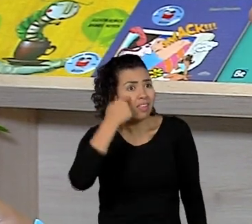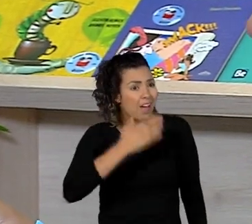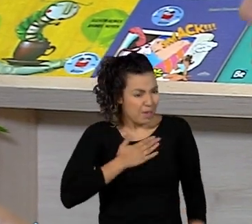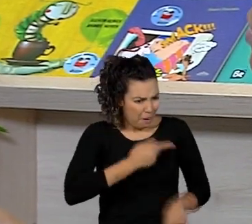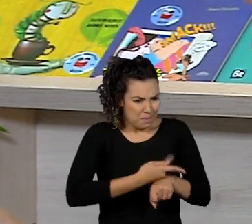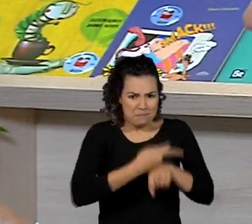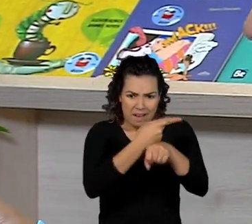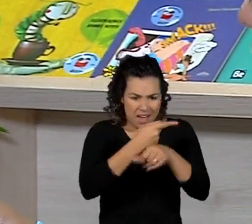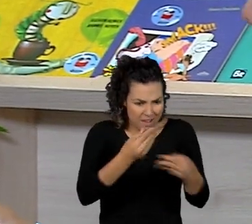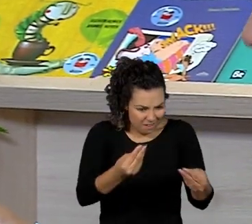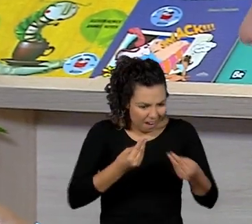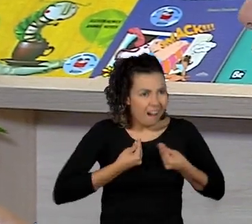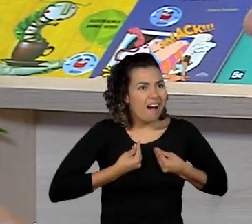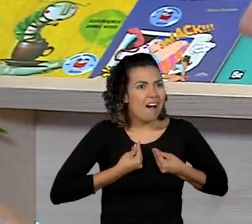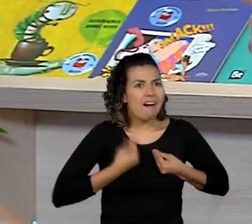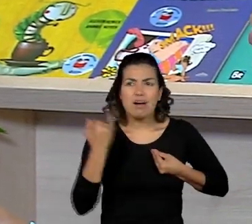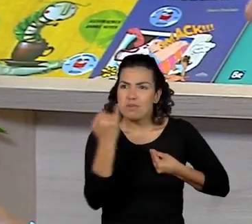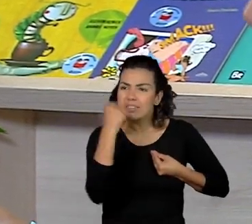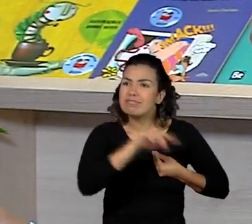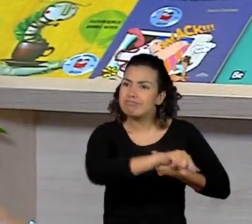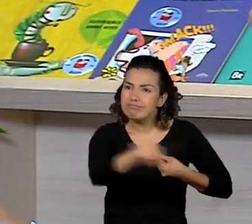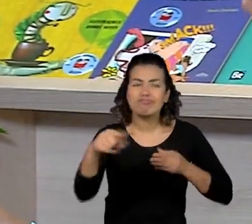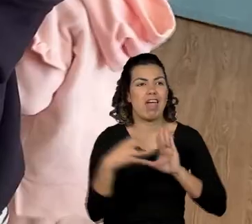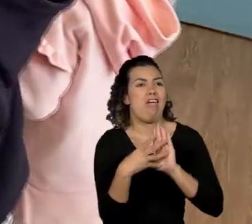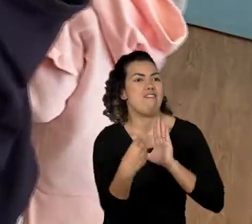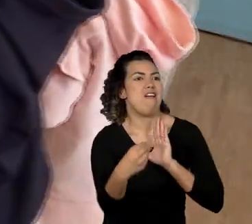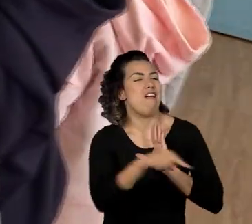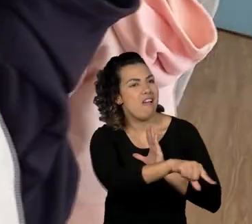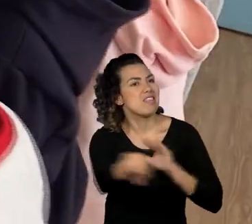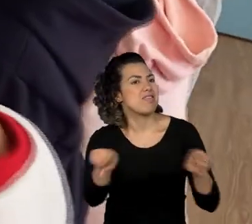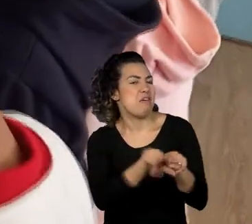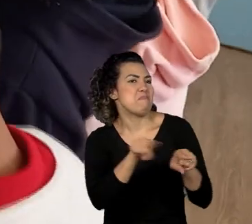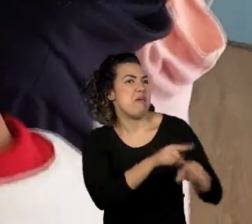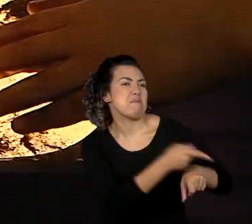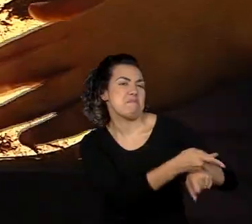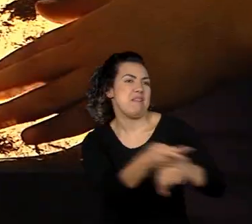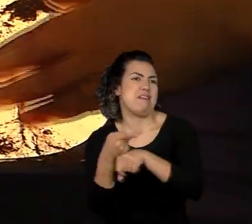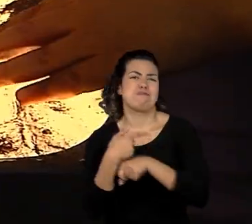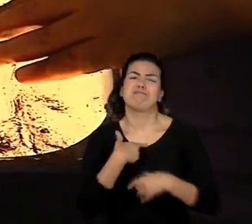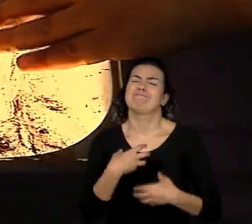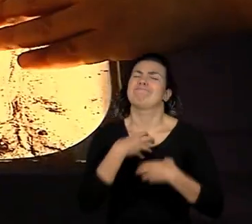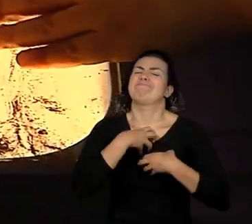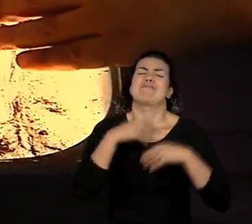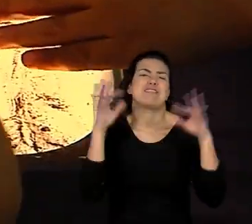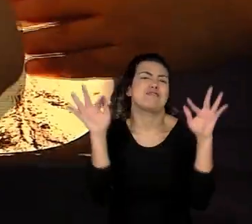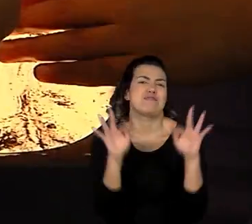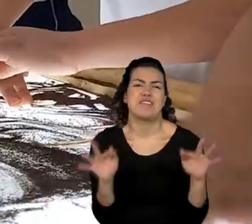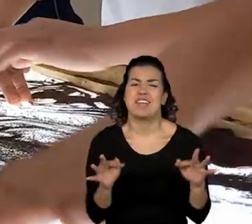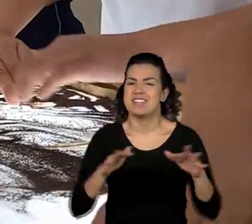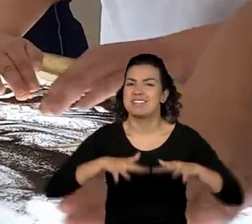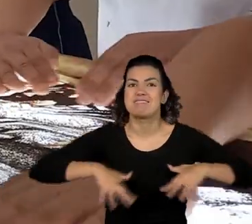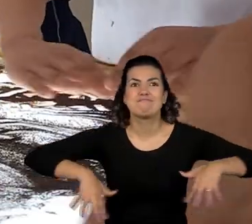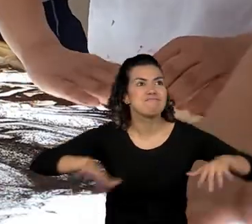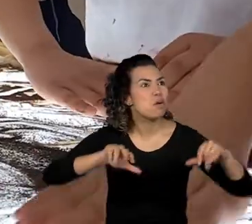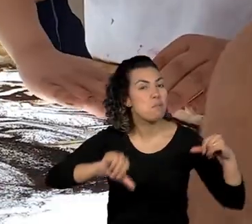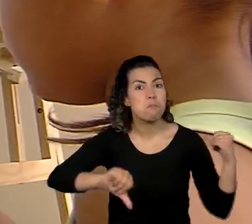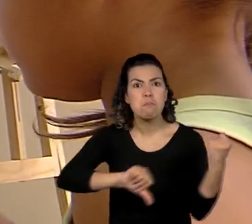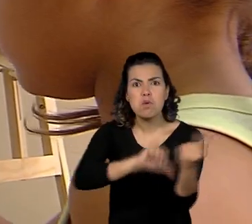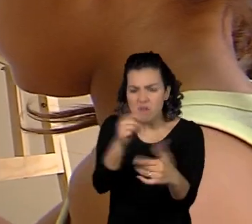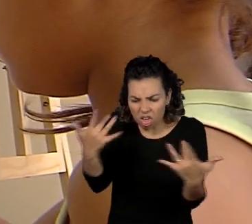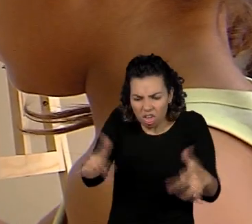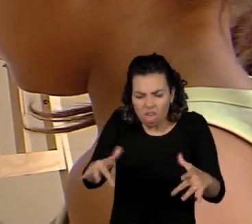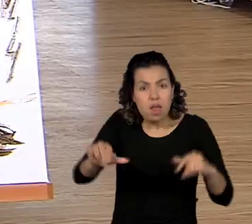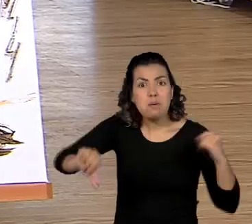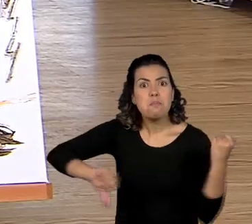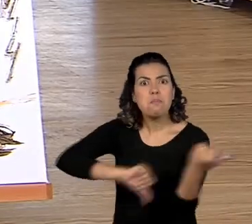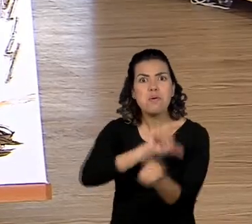aquele território e todas aquelas pessoas recebem o prêmio também. Então, eu estou muito feliz dessas transformações do espaço estarem transformando a vida